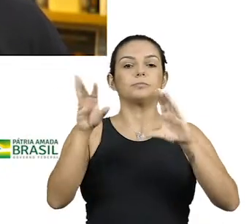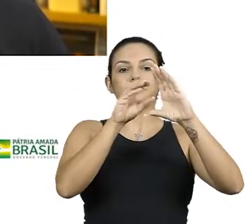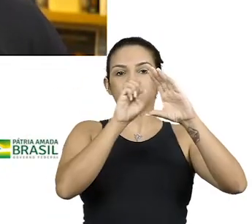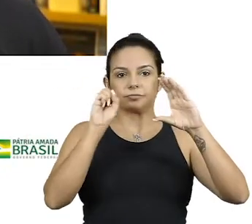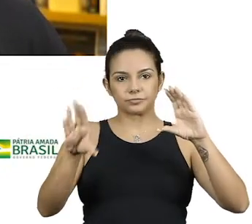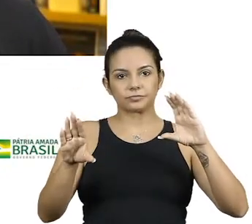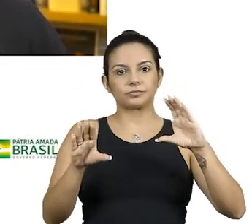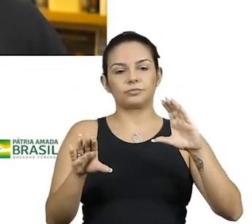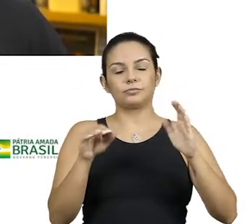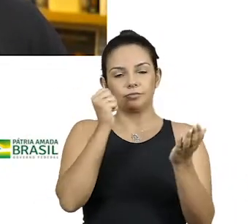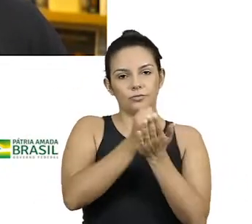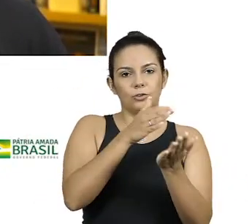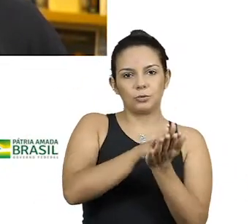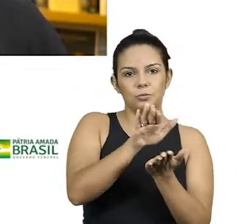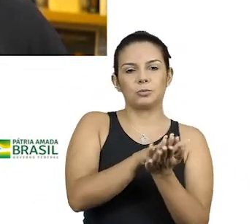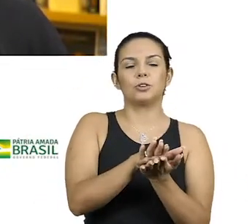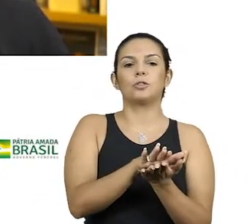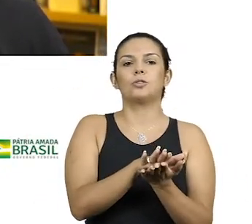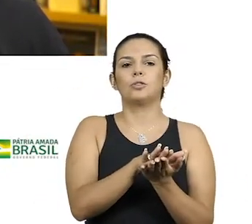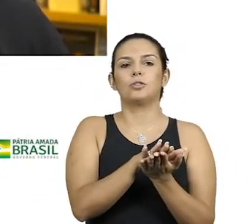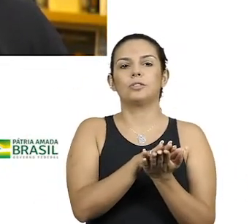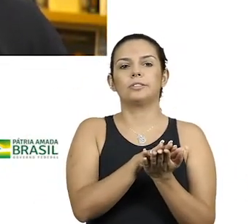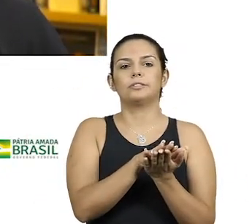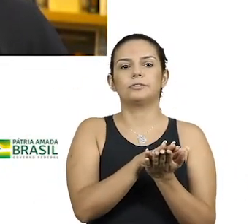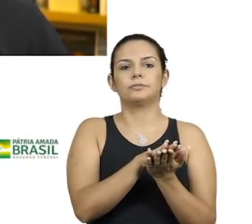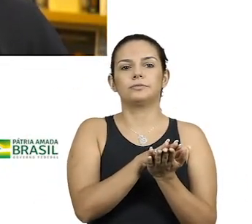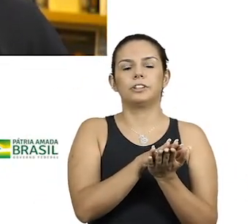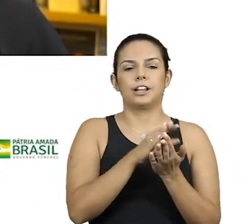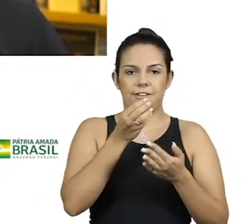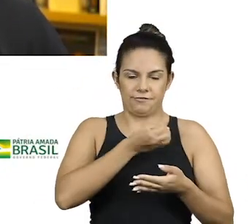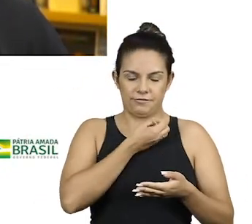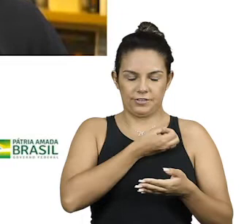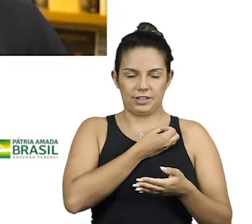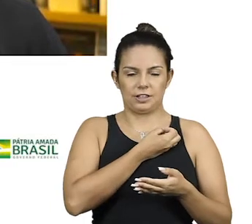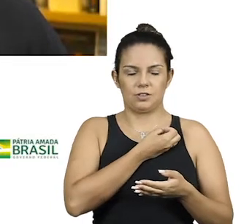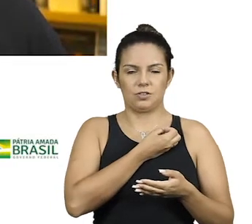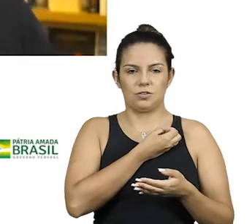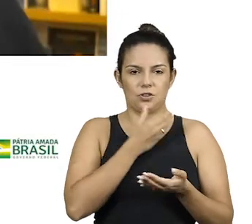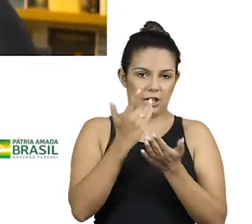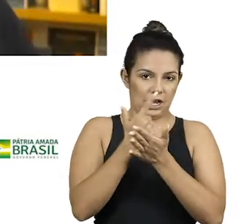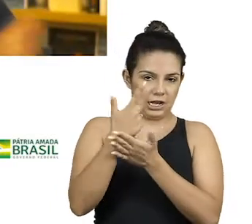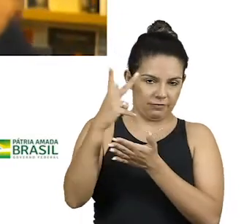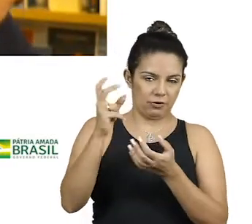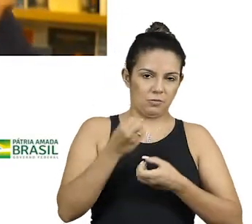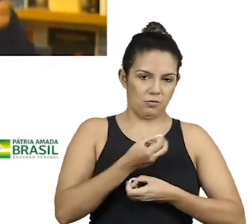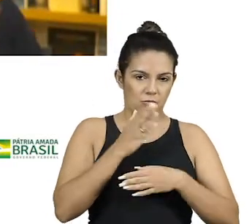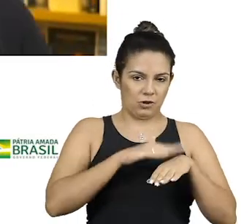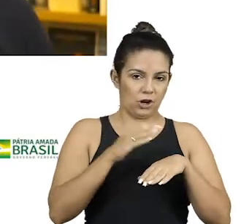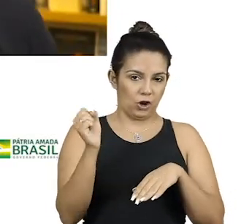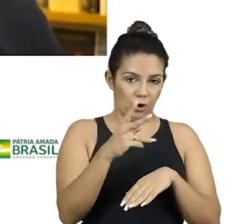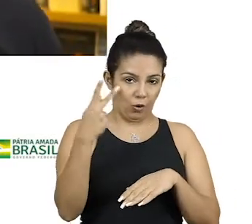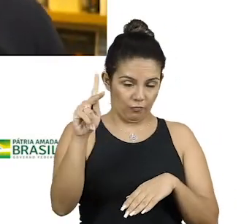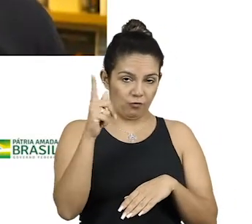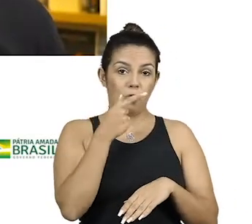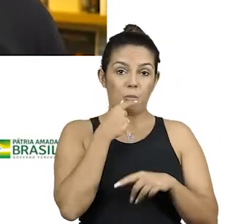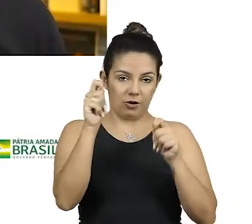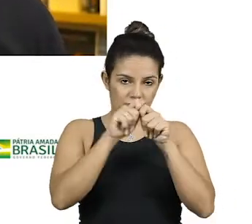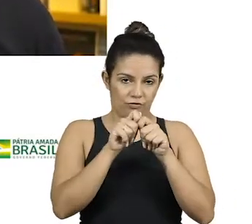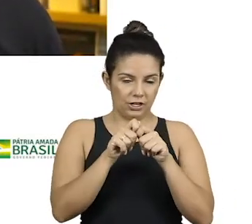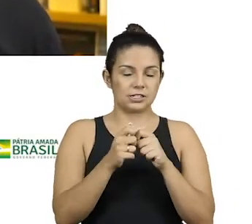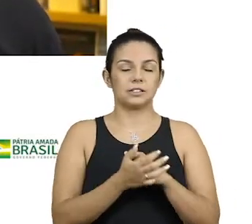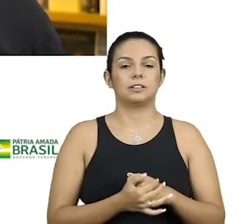Vida, o livro de poemas mais recente dele, deve ter venido em algum lugar.